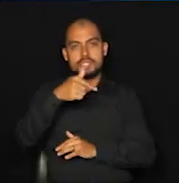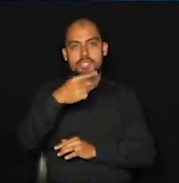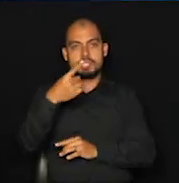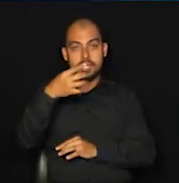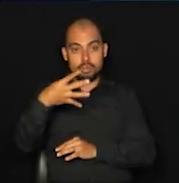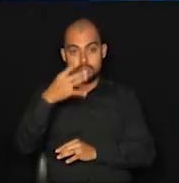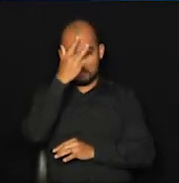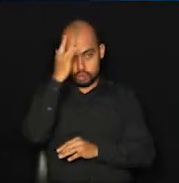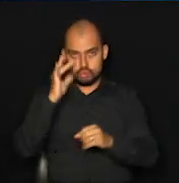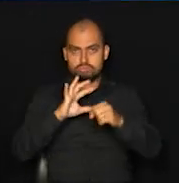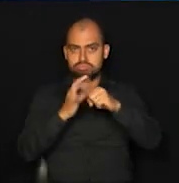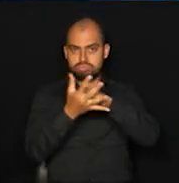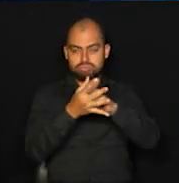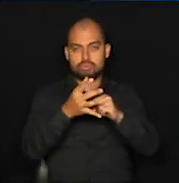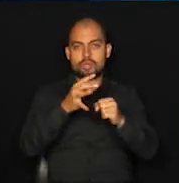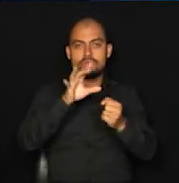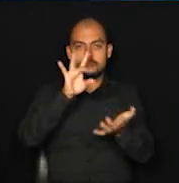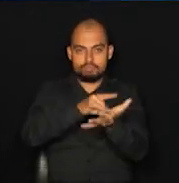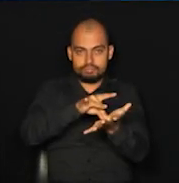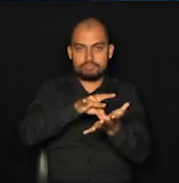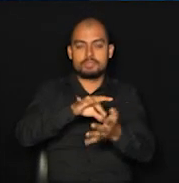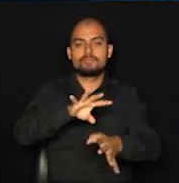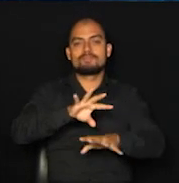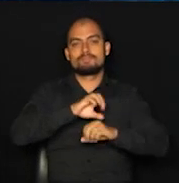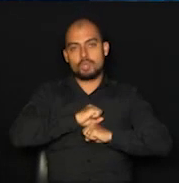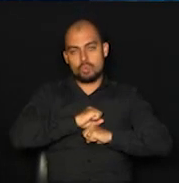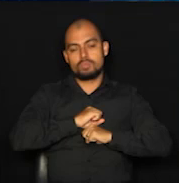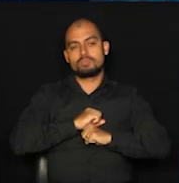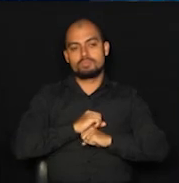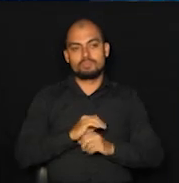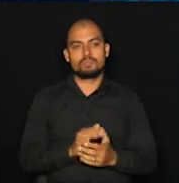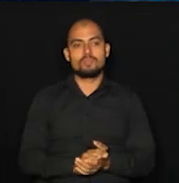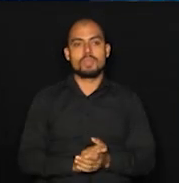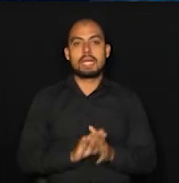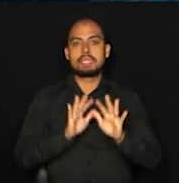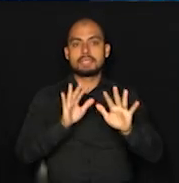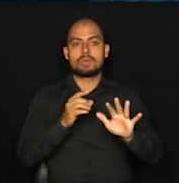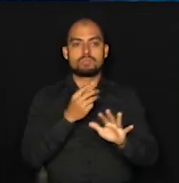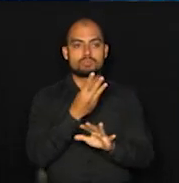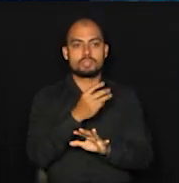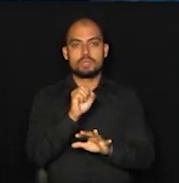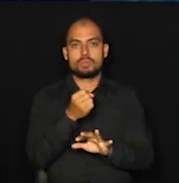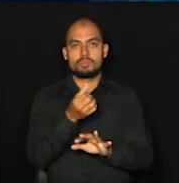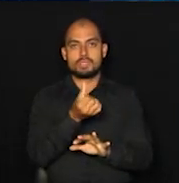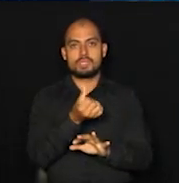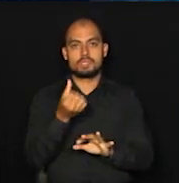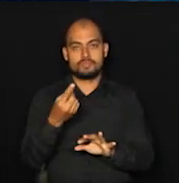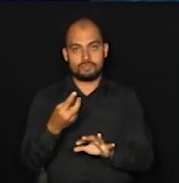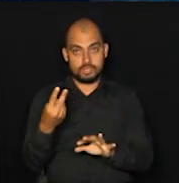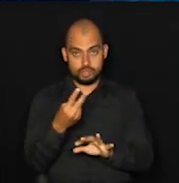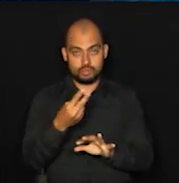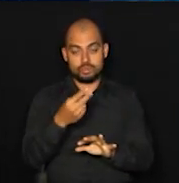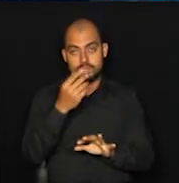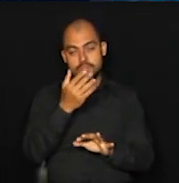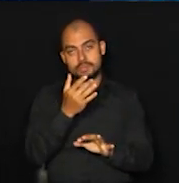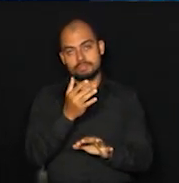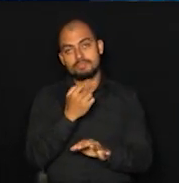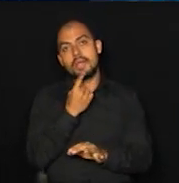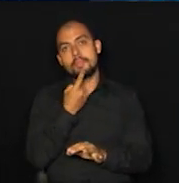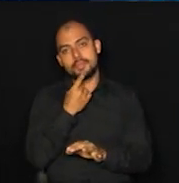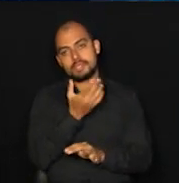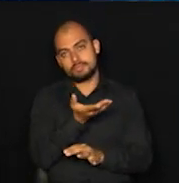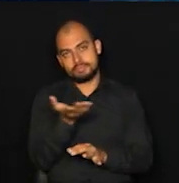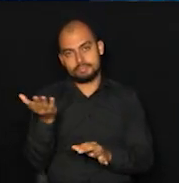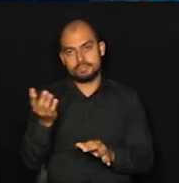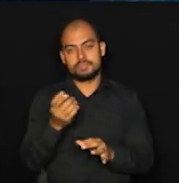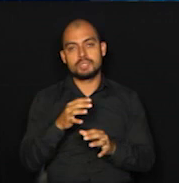91.714 casos de Covid-19, sendo 38.622 em Campinas,